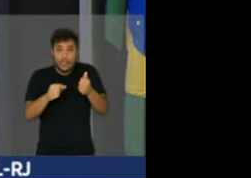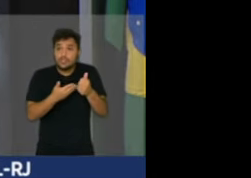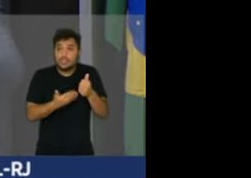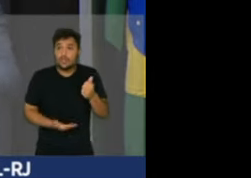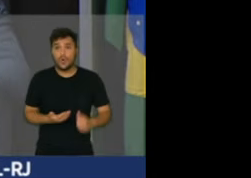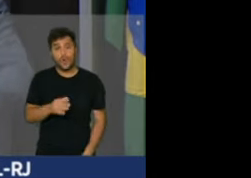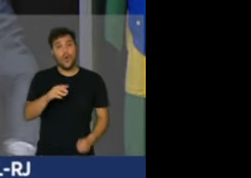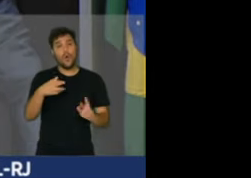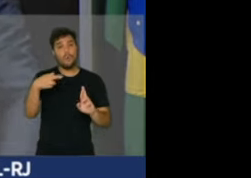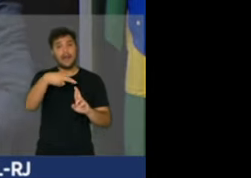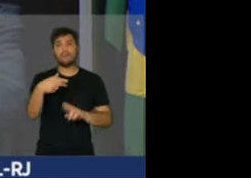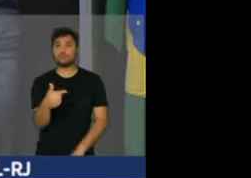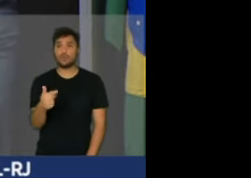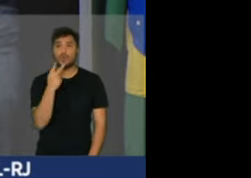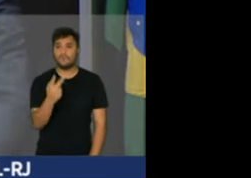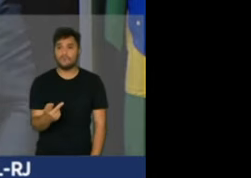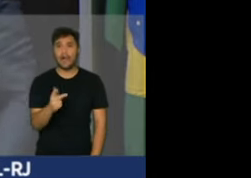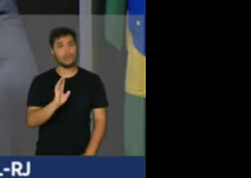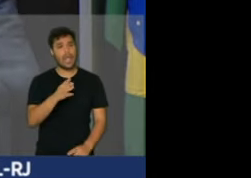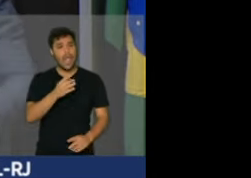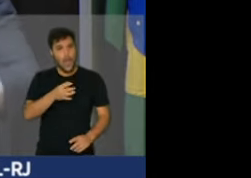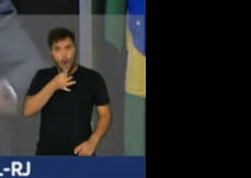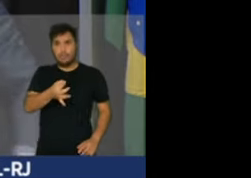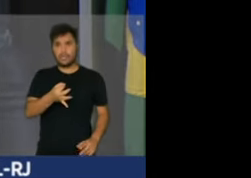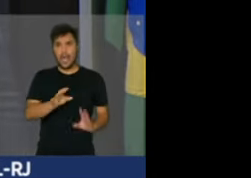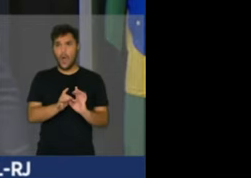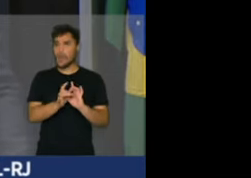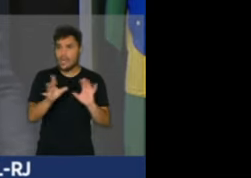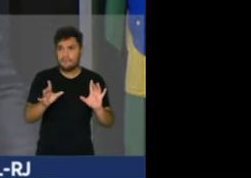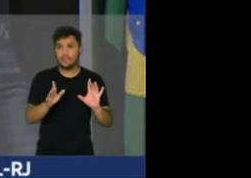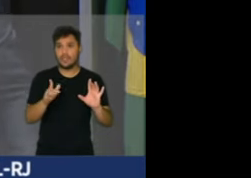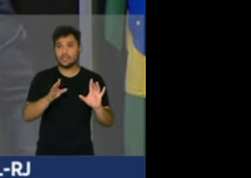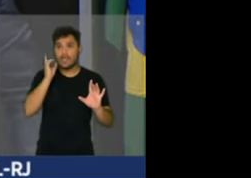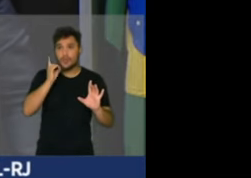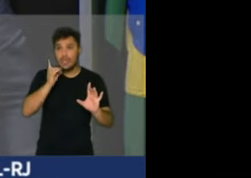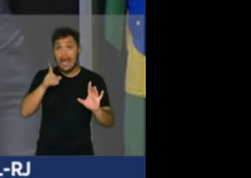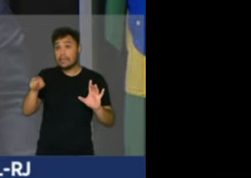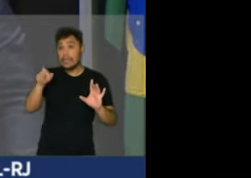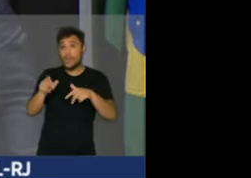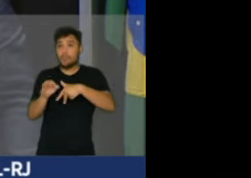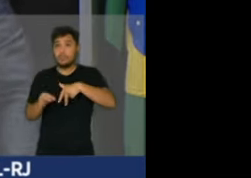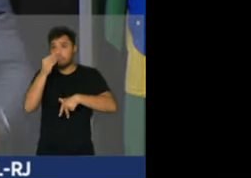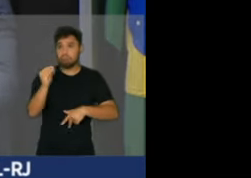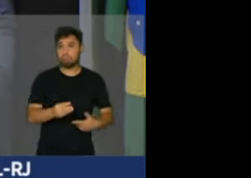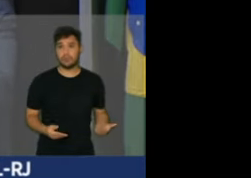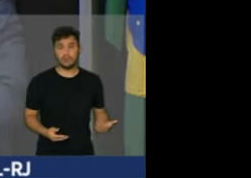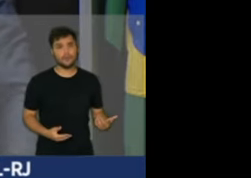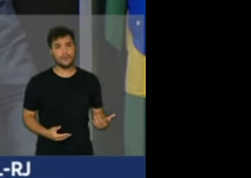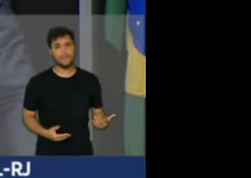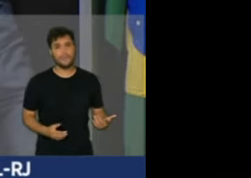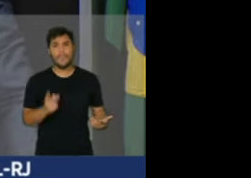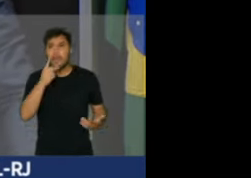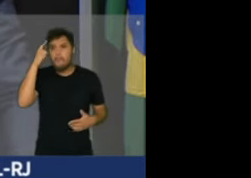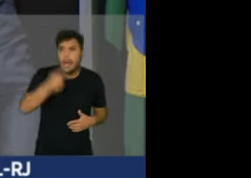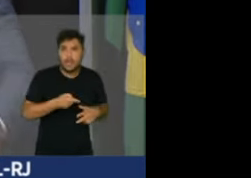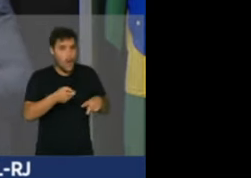parágrafo 2º do mesmo artigo, trata da imunidade formal, também foi rasgado, fizeram uma prisão